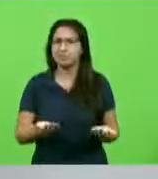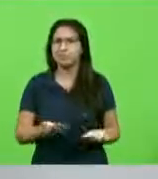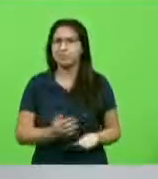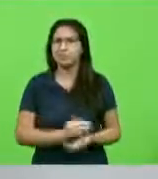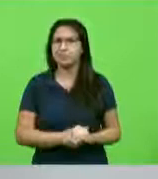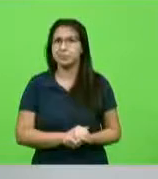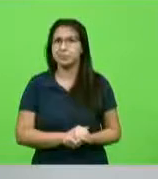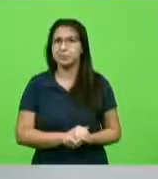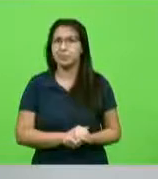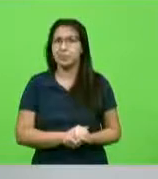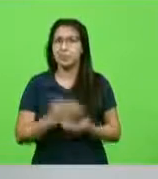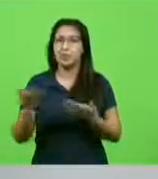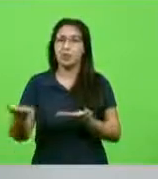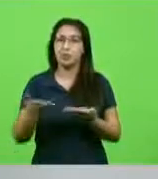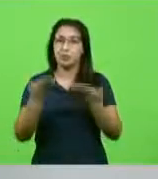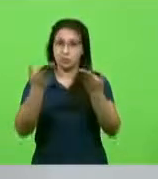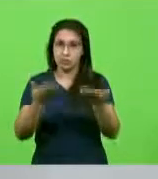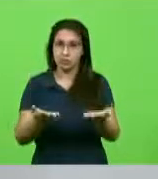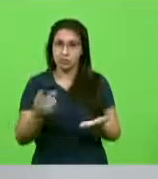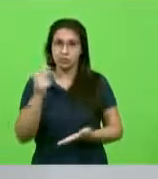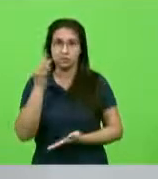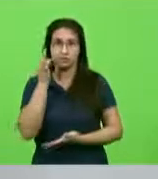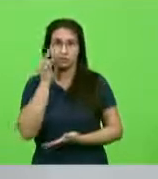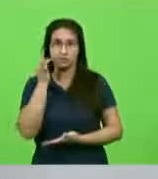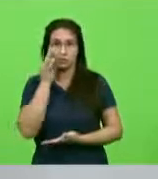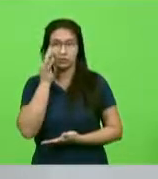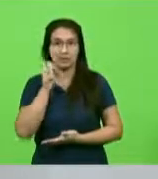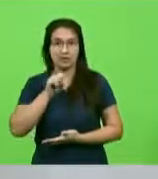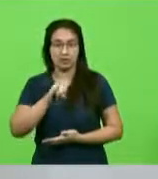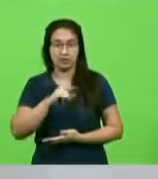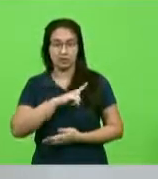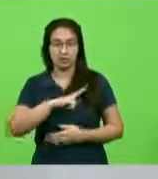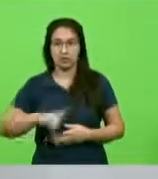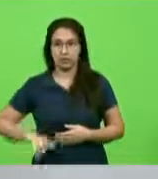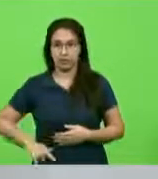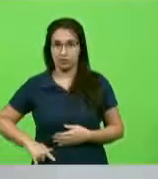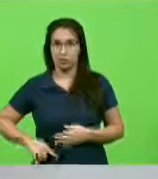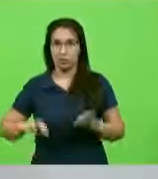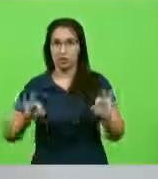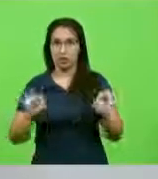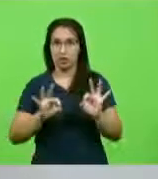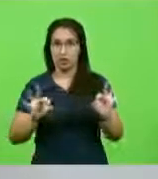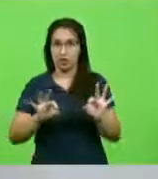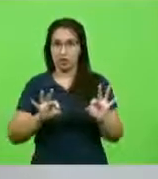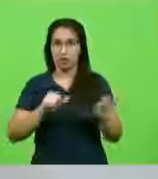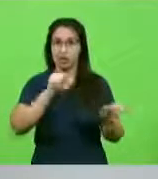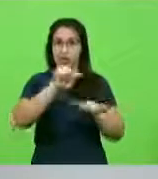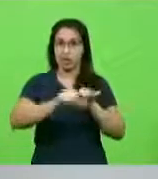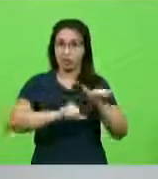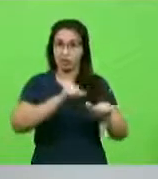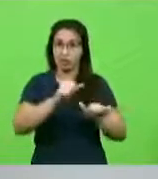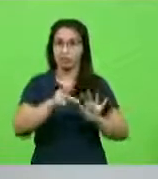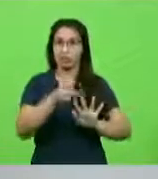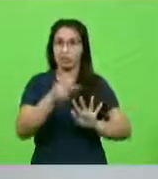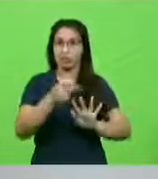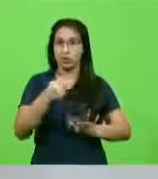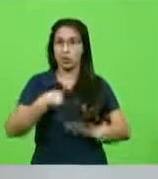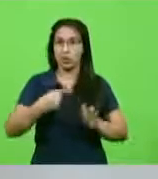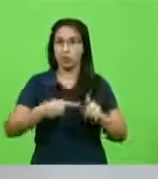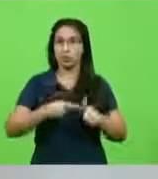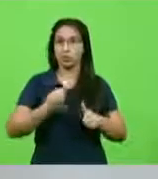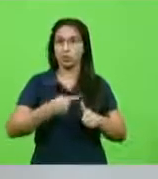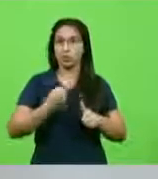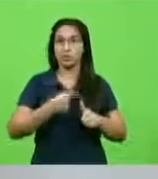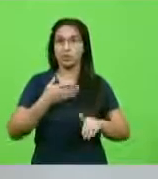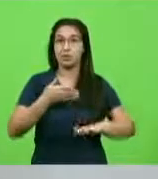deputado Fernando, e convido V. Exª aí, se o governo não reeditar uma portaria, eu vou ser o primeiro a ir